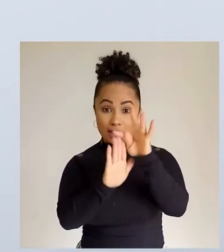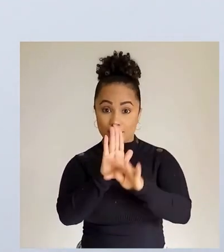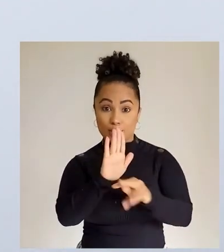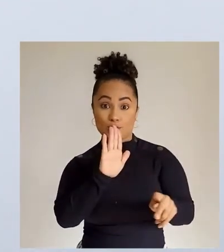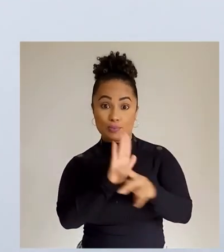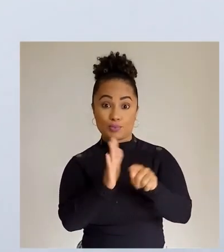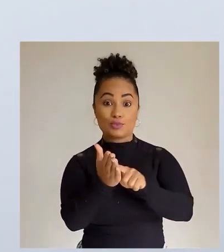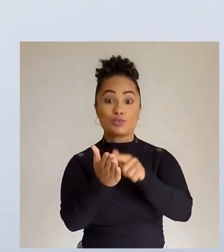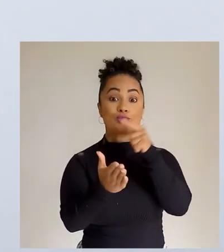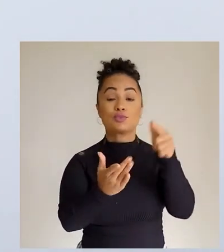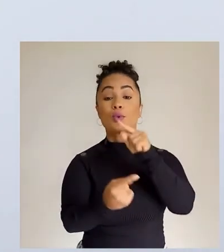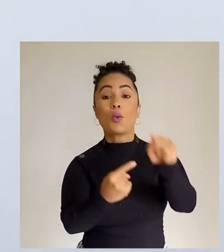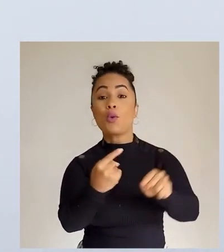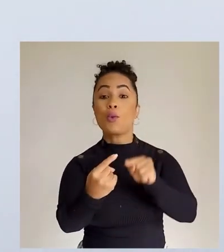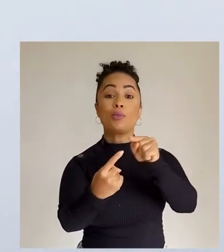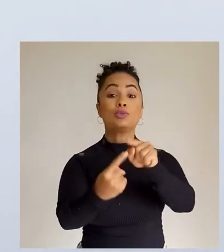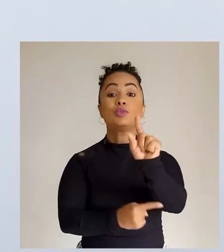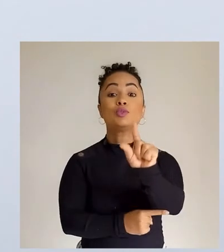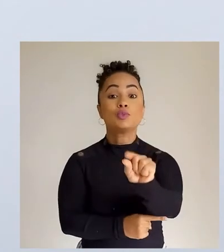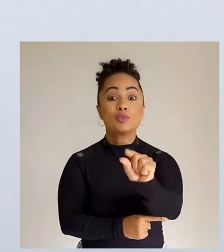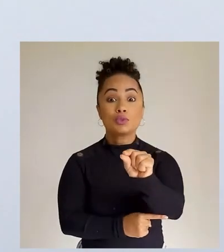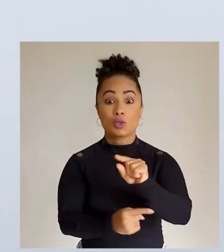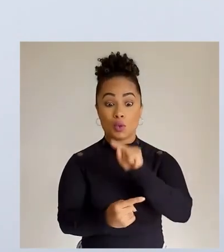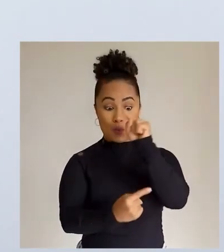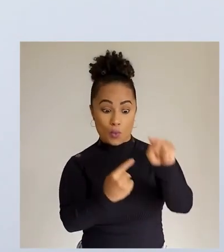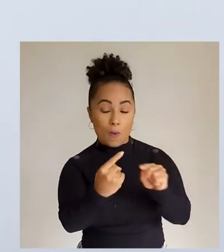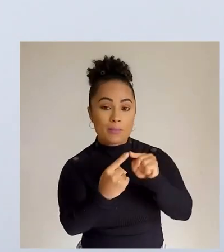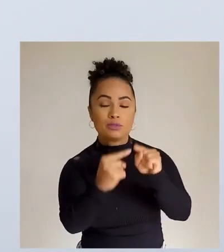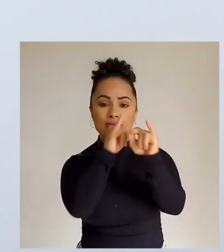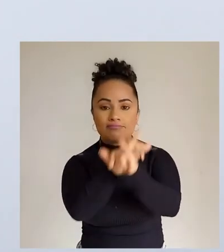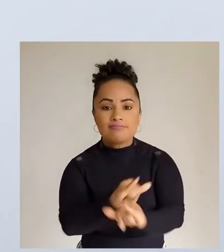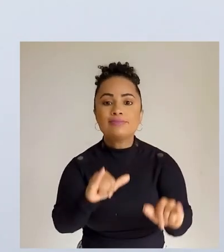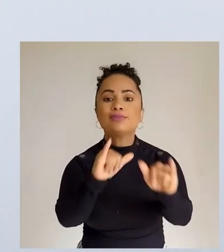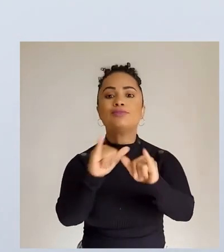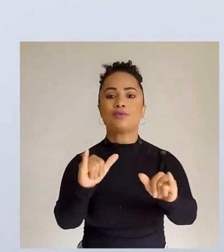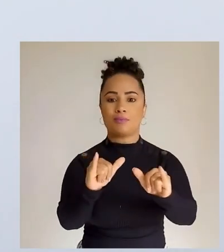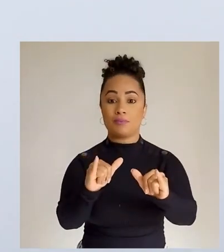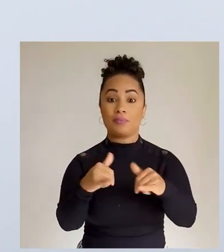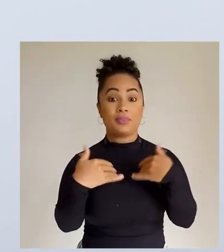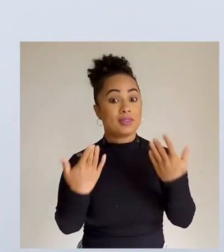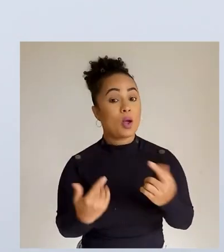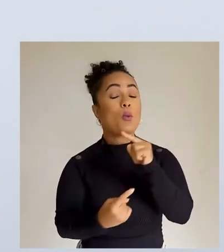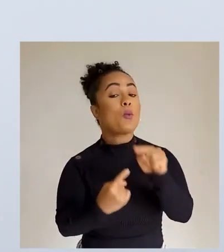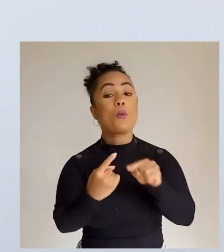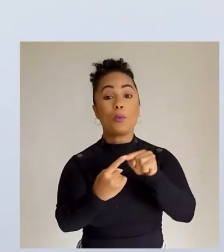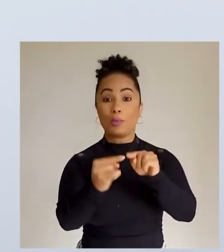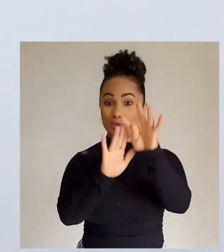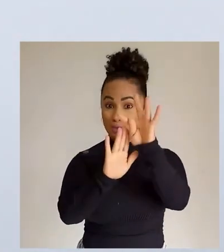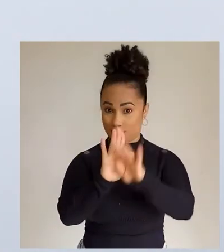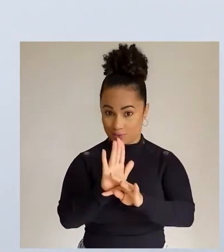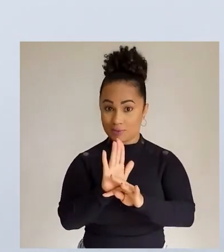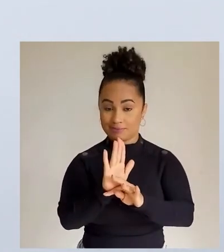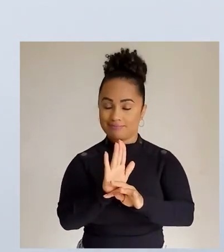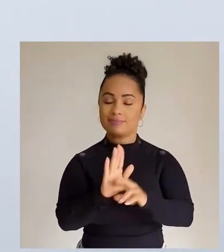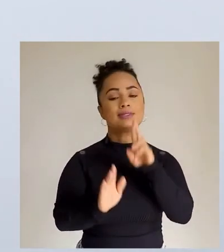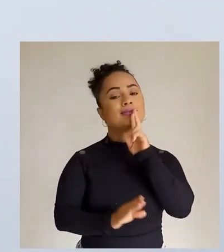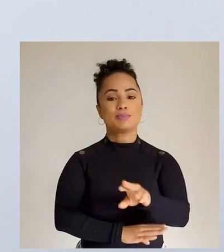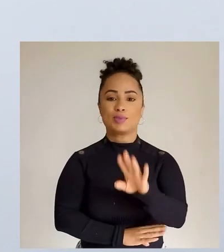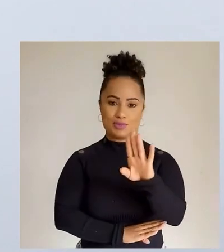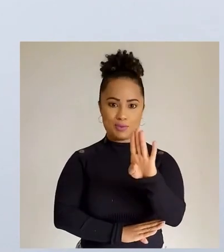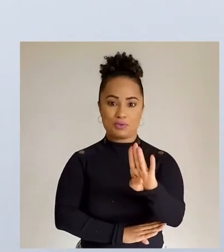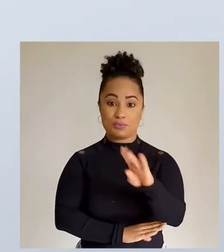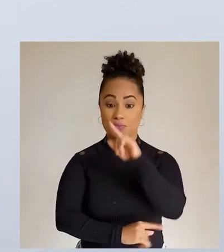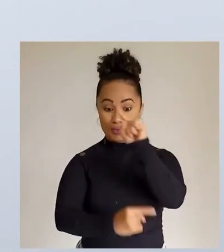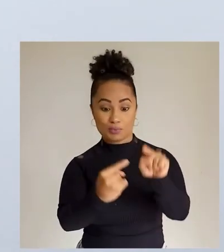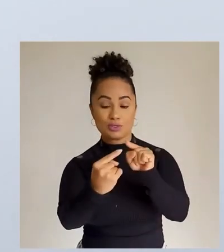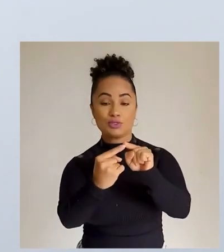Texto jornalístico, ele tem a função primordial de informar. Então, qual é o objetivo